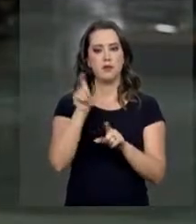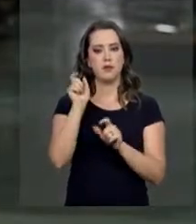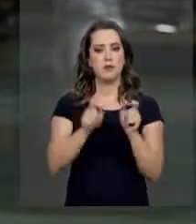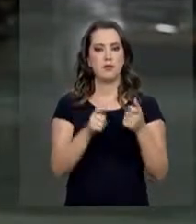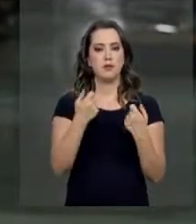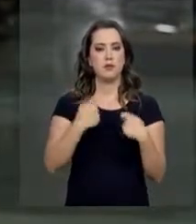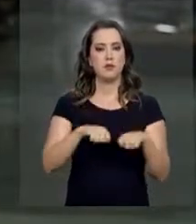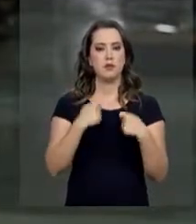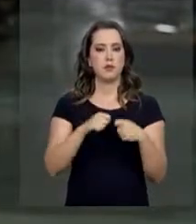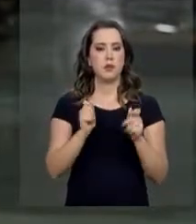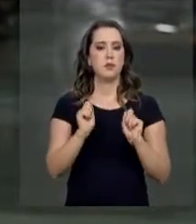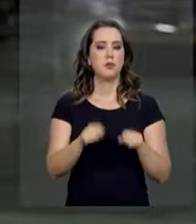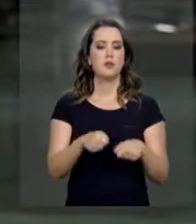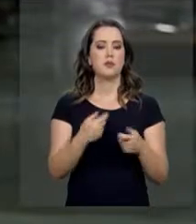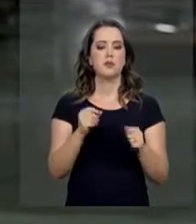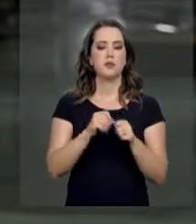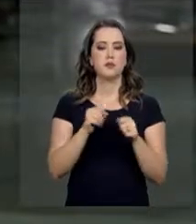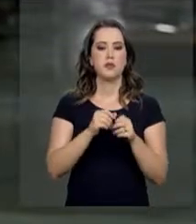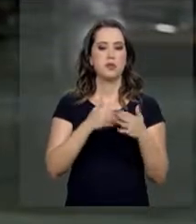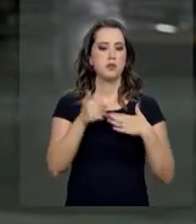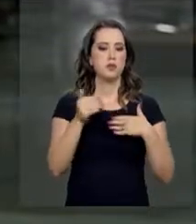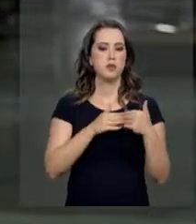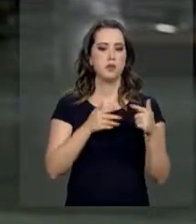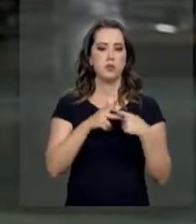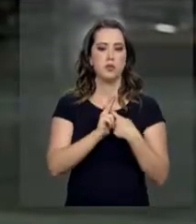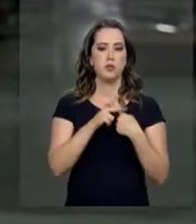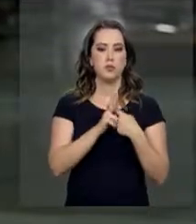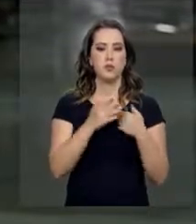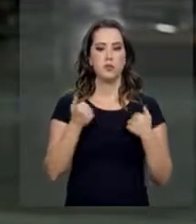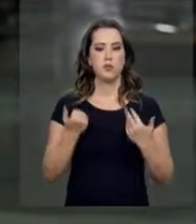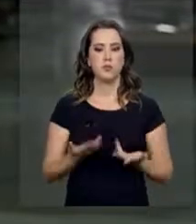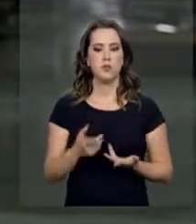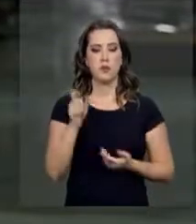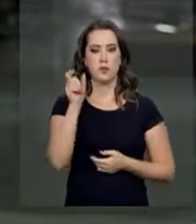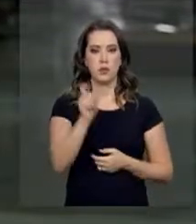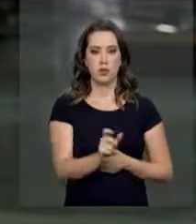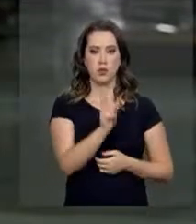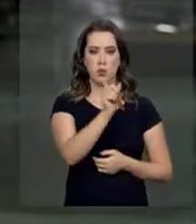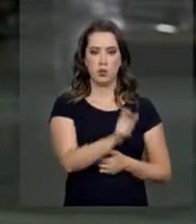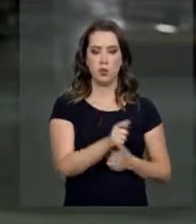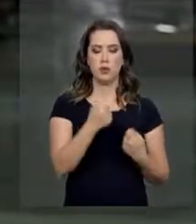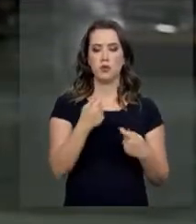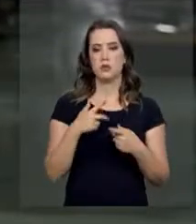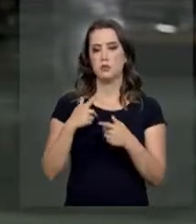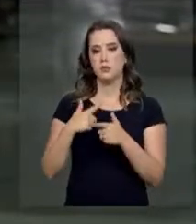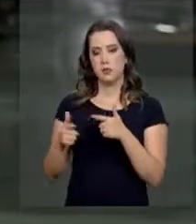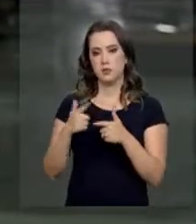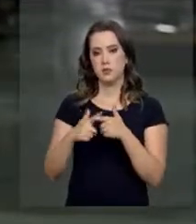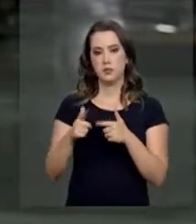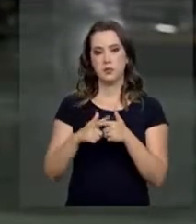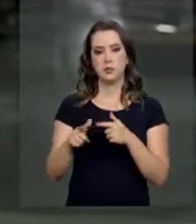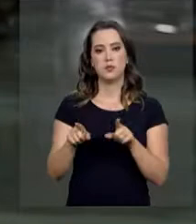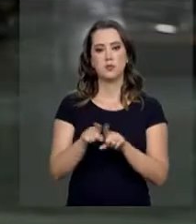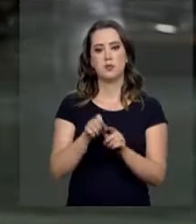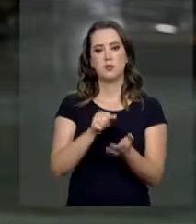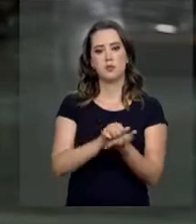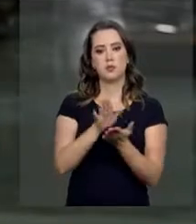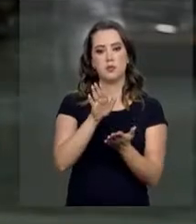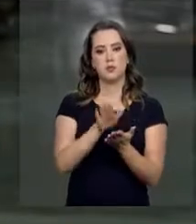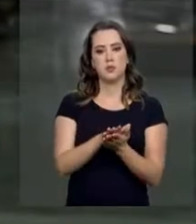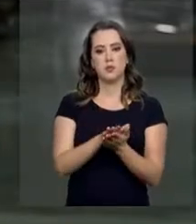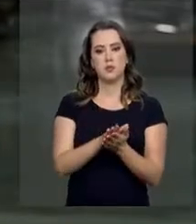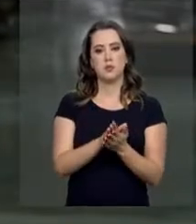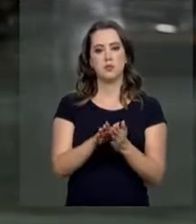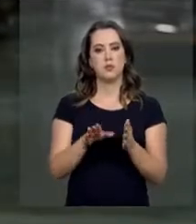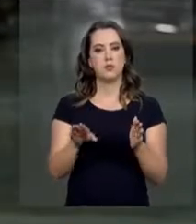não será mais possível fazer, então, qualquer correção. Lembrando que quem tiver nessa situação, corre o risco de pagar multa, que